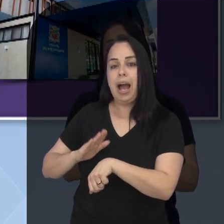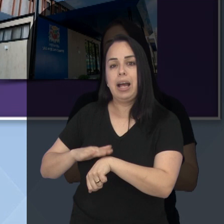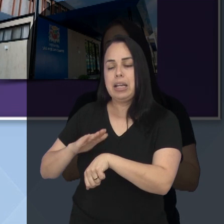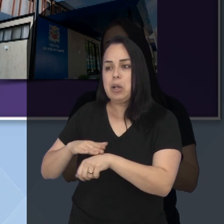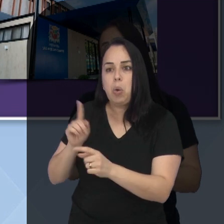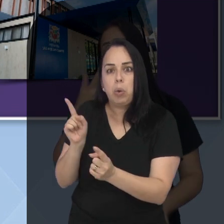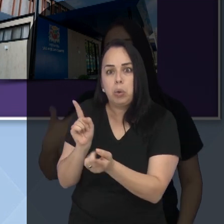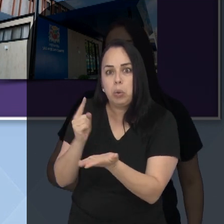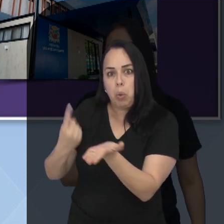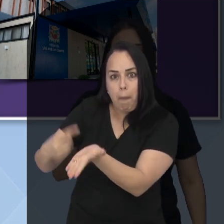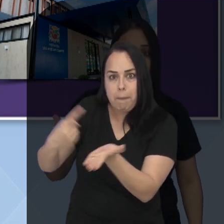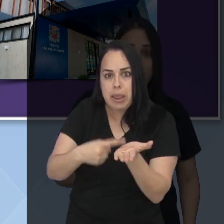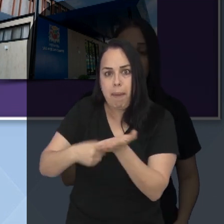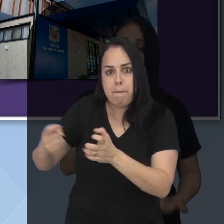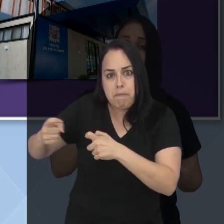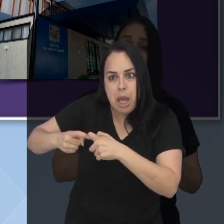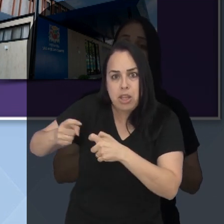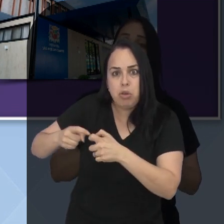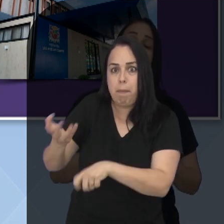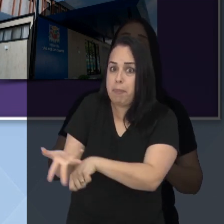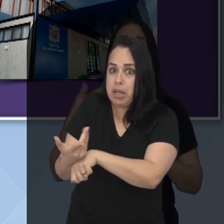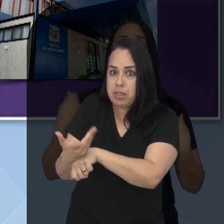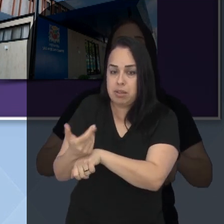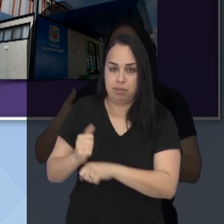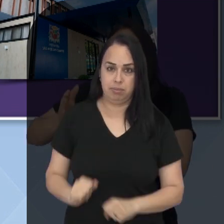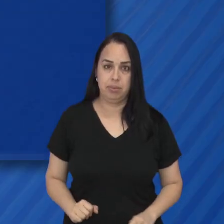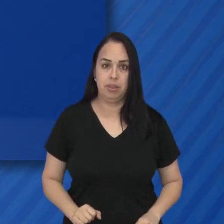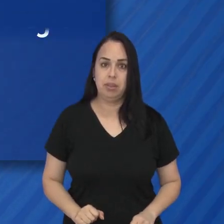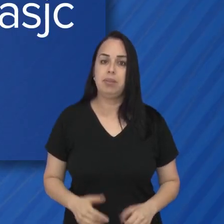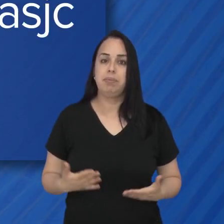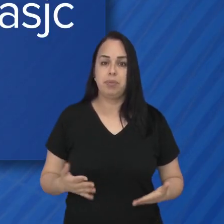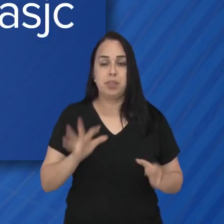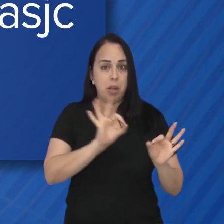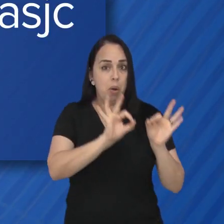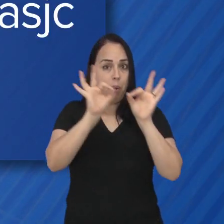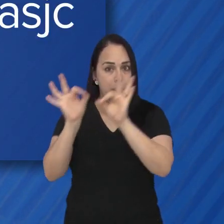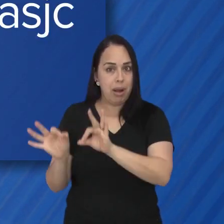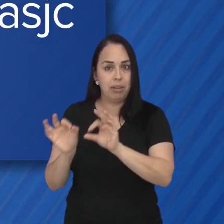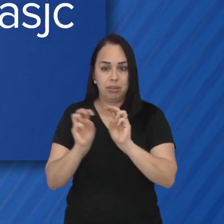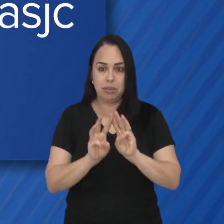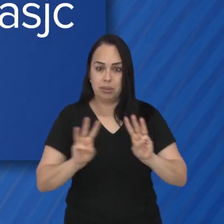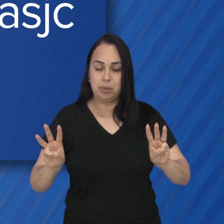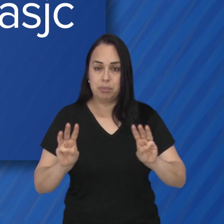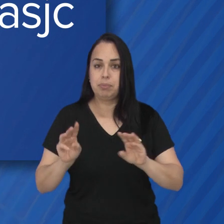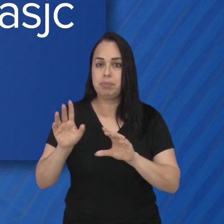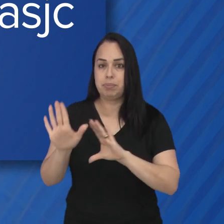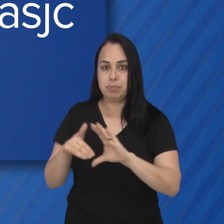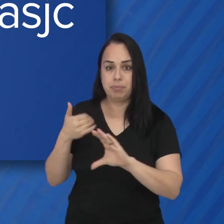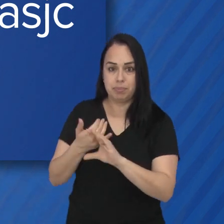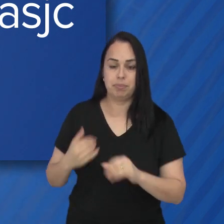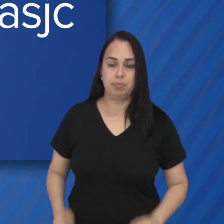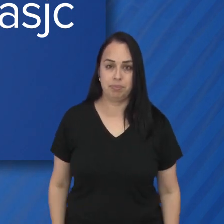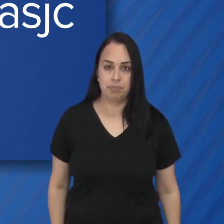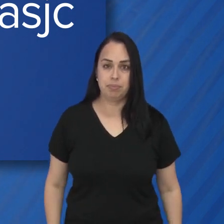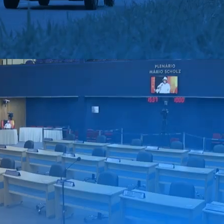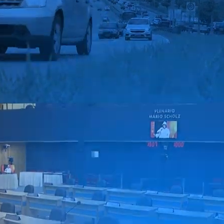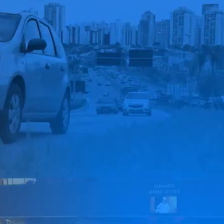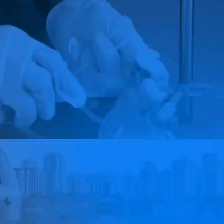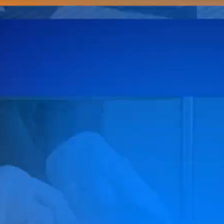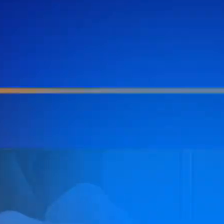mais agilidade para marcação de consultas e exames. A sessão na íntegra você acompanha em nosso canal no YouTube.